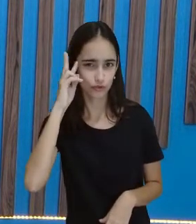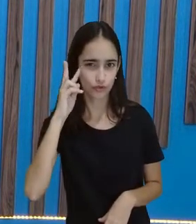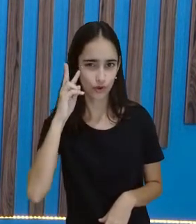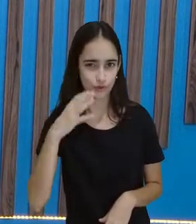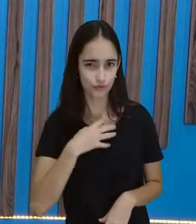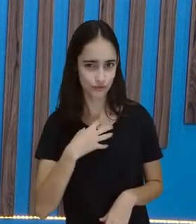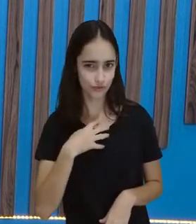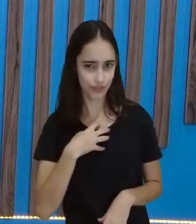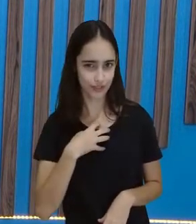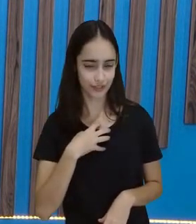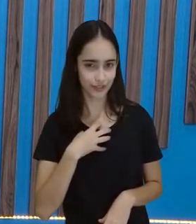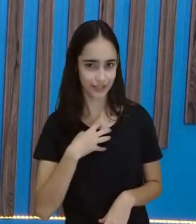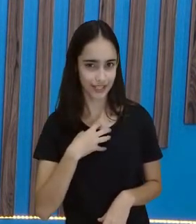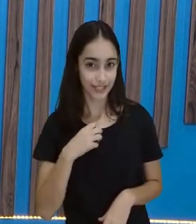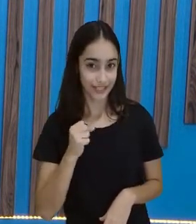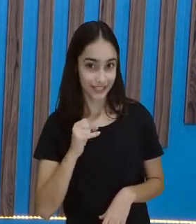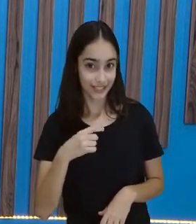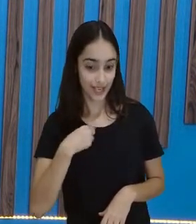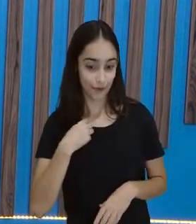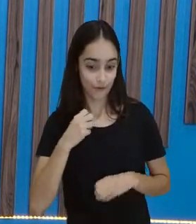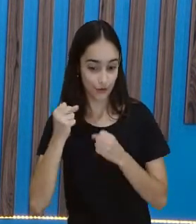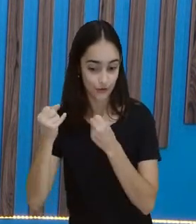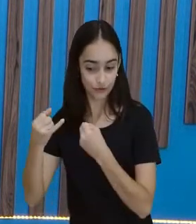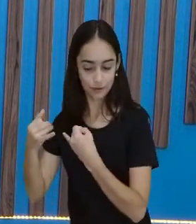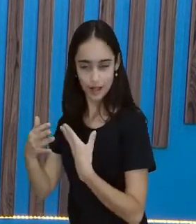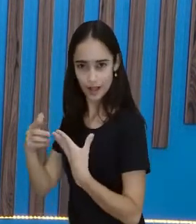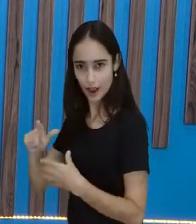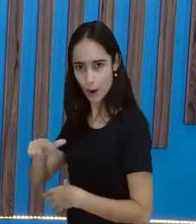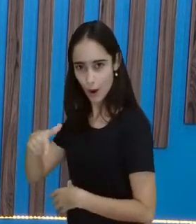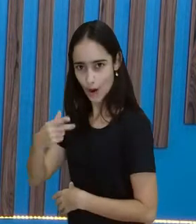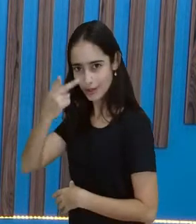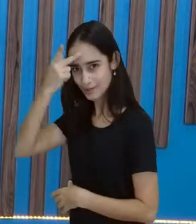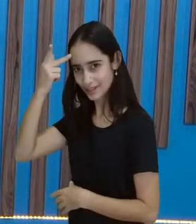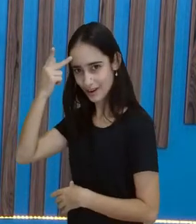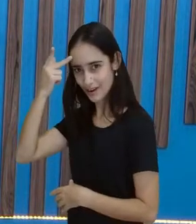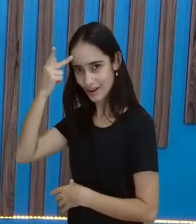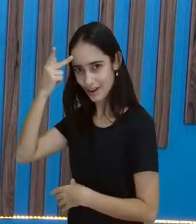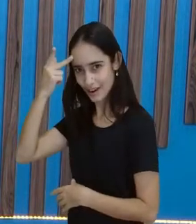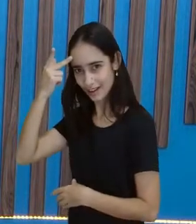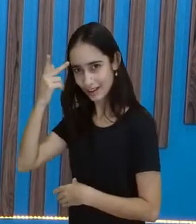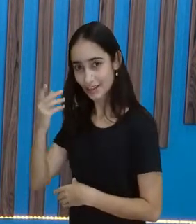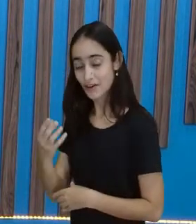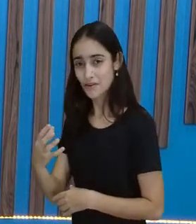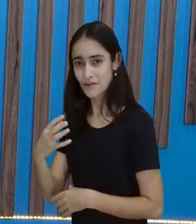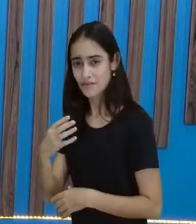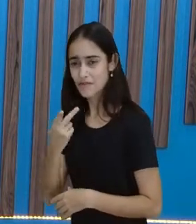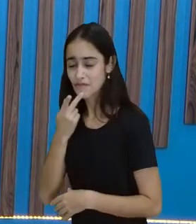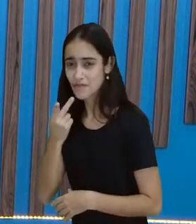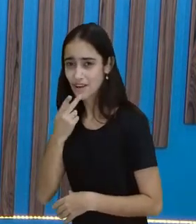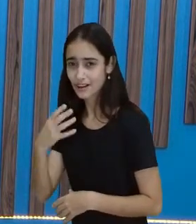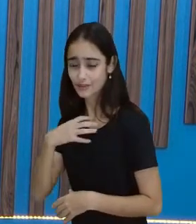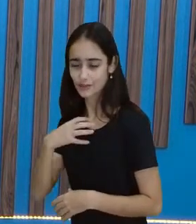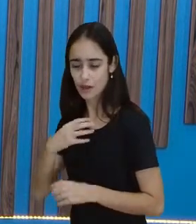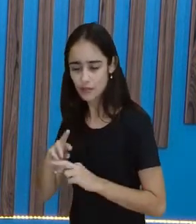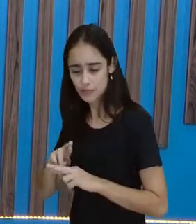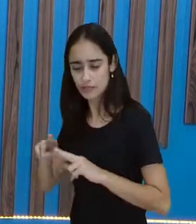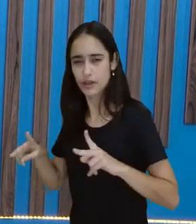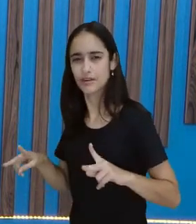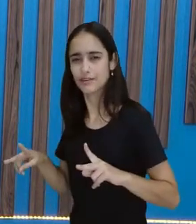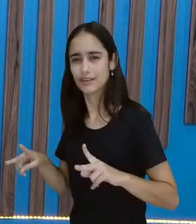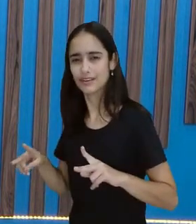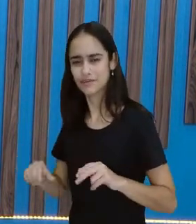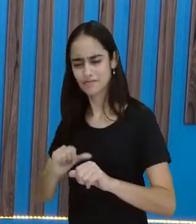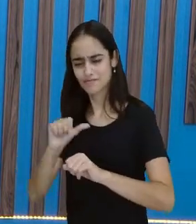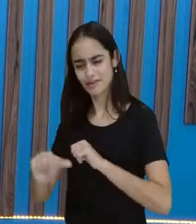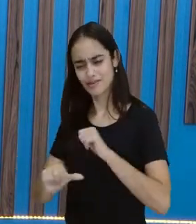eu já mudo alguma palavrinha. Aí a outra pessoa que ouviu de mim, já vai contar para uma outra pessoa, ela já muda também um